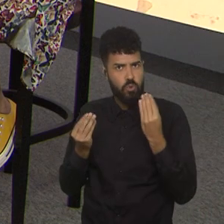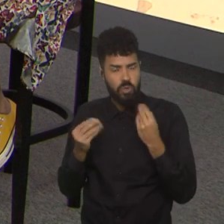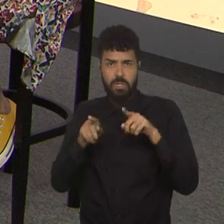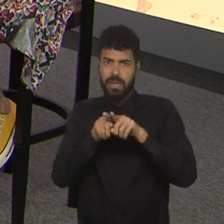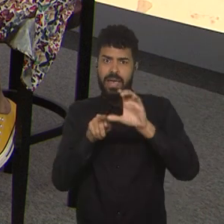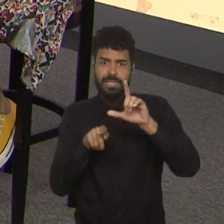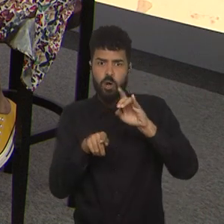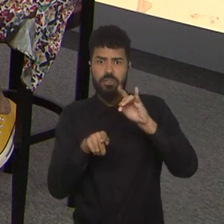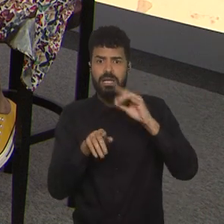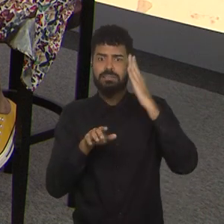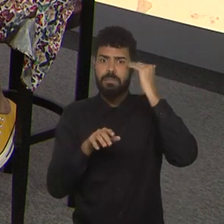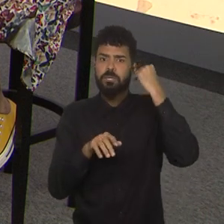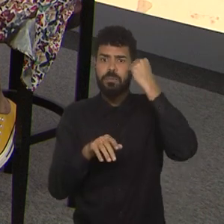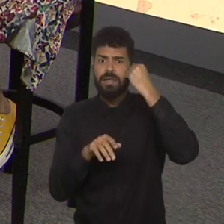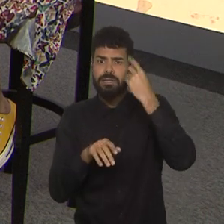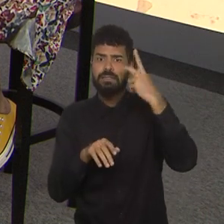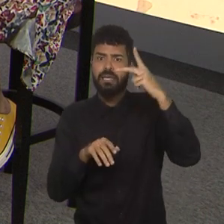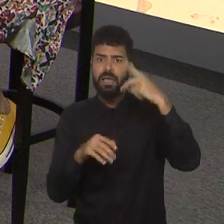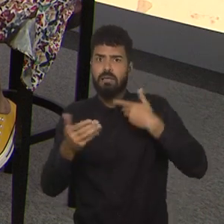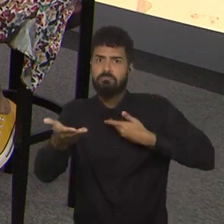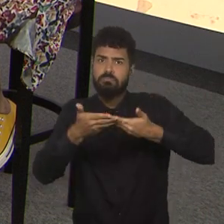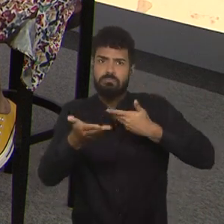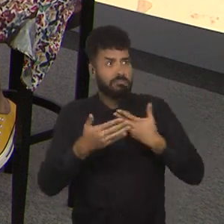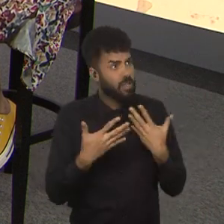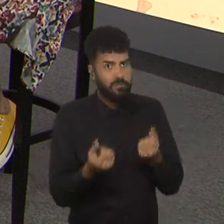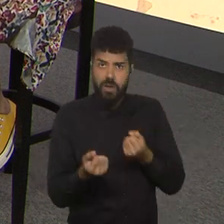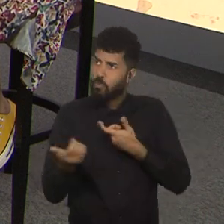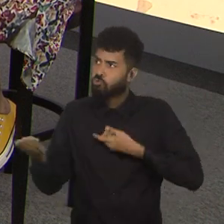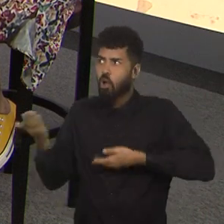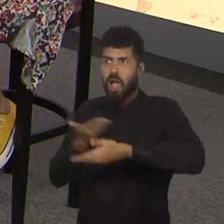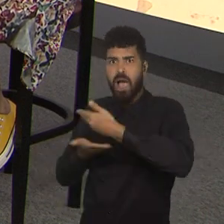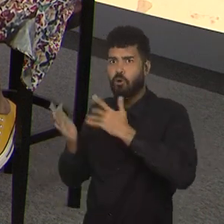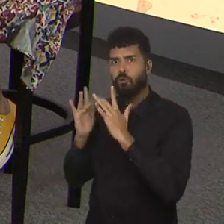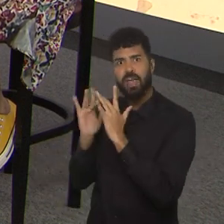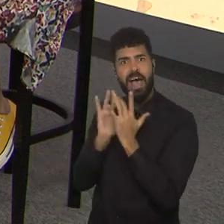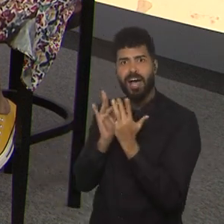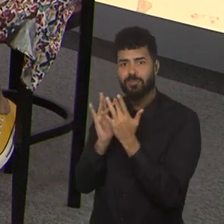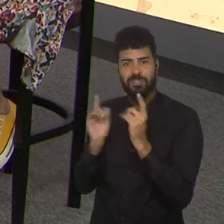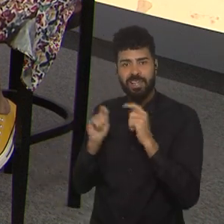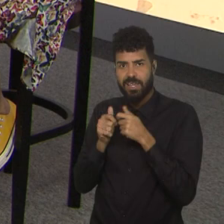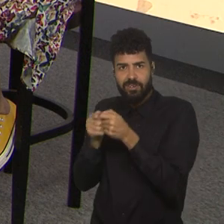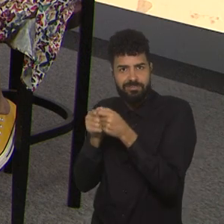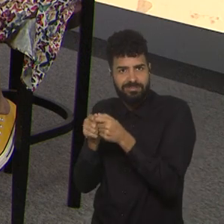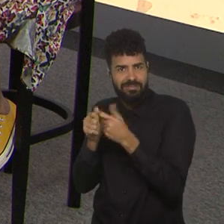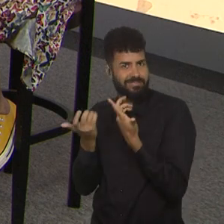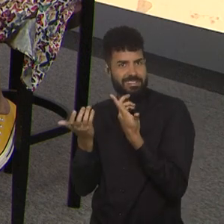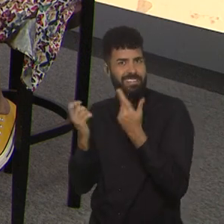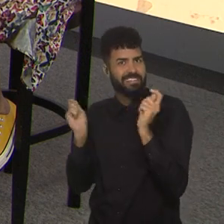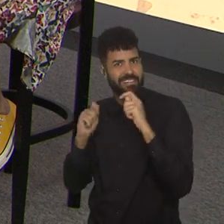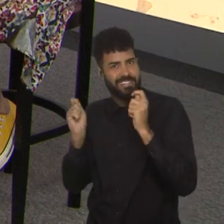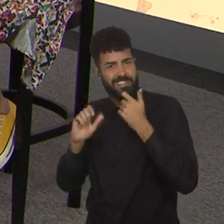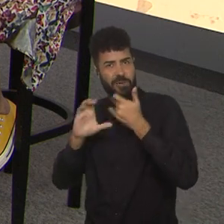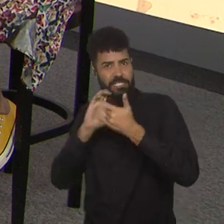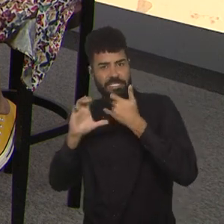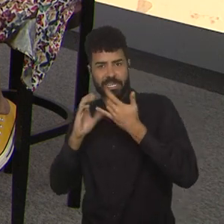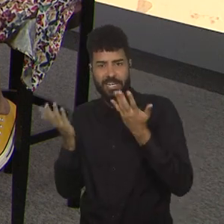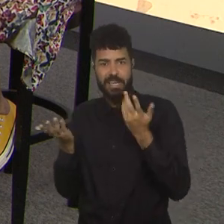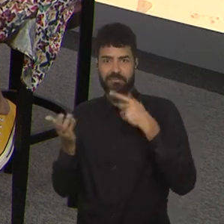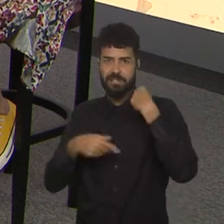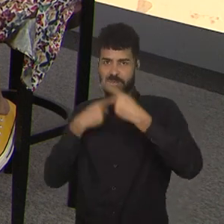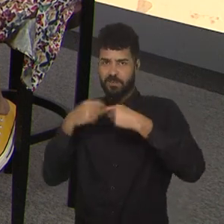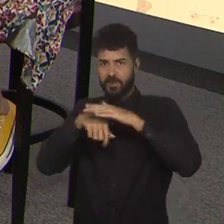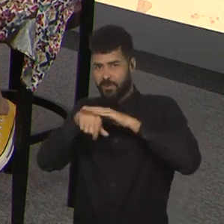Cláudia, eu queria saber da experiência dela, então, vamos conversar, vamos conversar, vamos trocar, vamos trocar contatos, off,